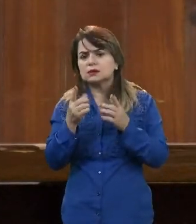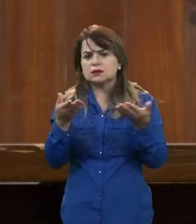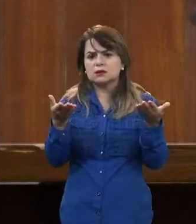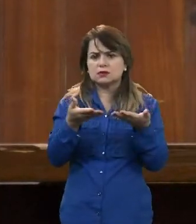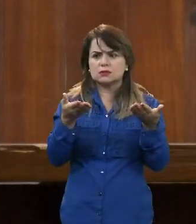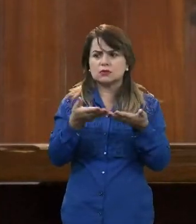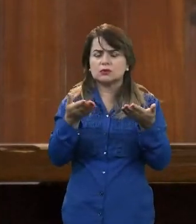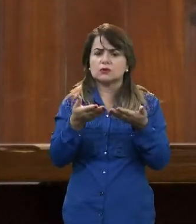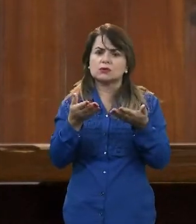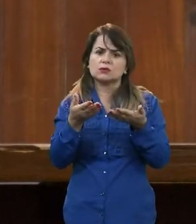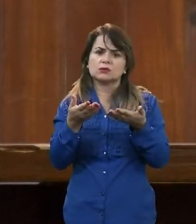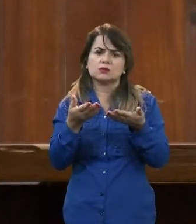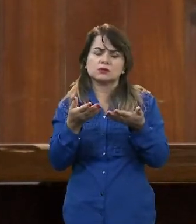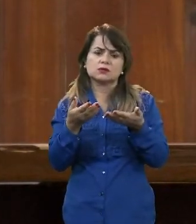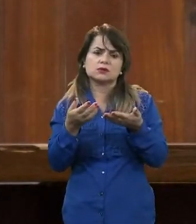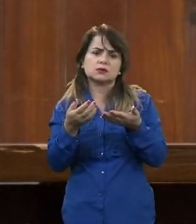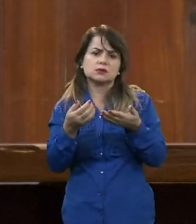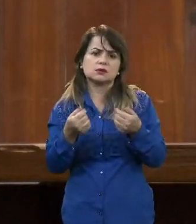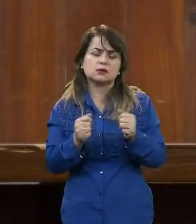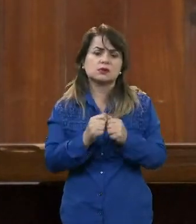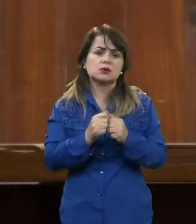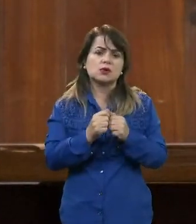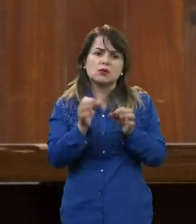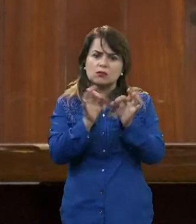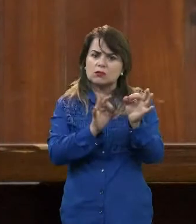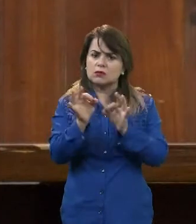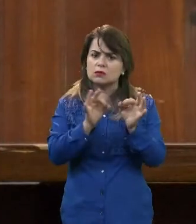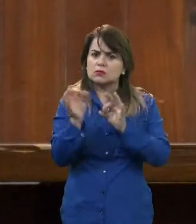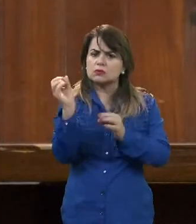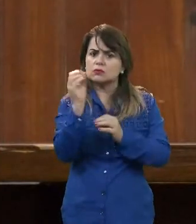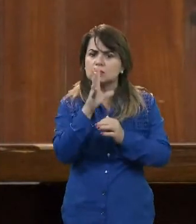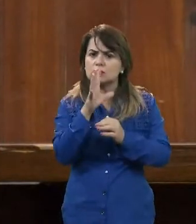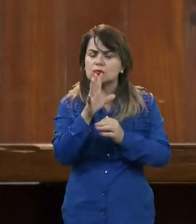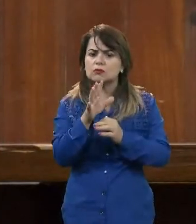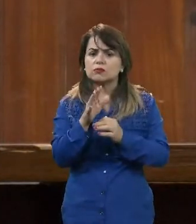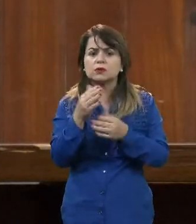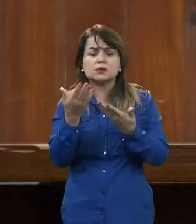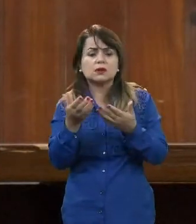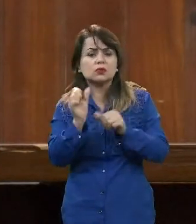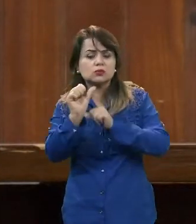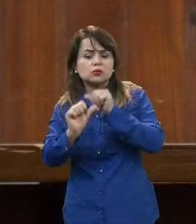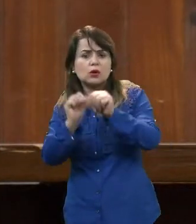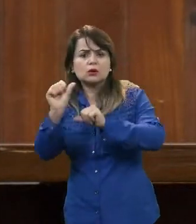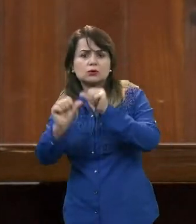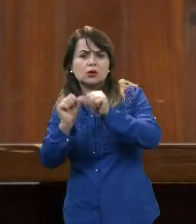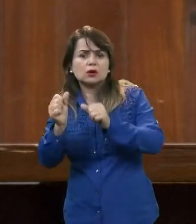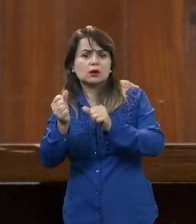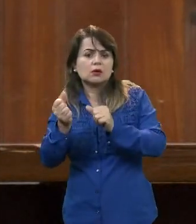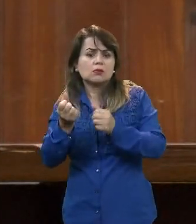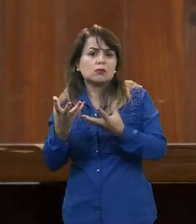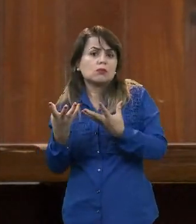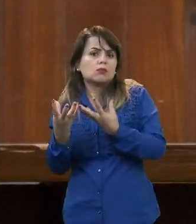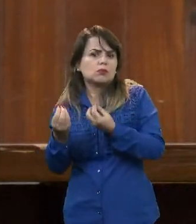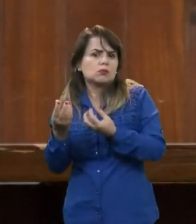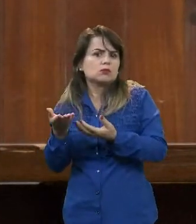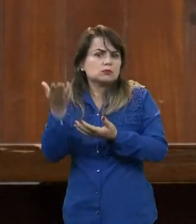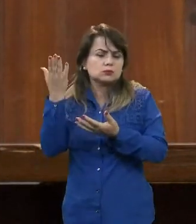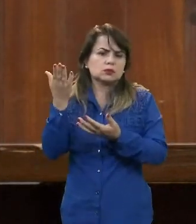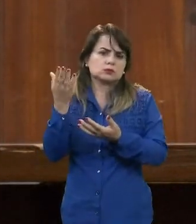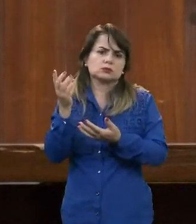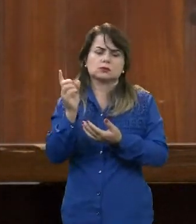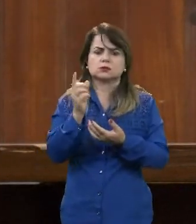nossa operação é uma operação mais recente, então, não imagino que haveria grandes alterações na taxa, né, nesse... Porque hoje,